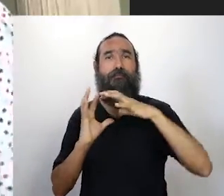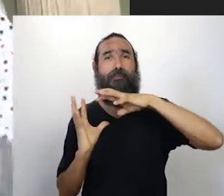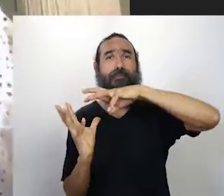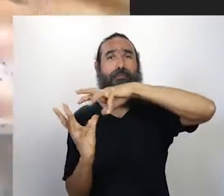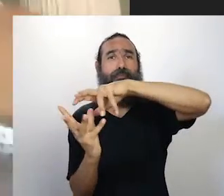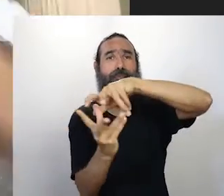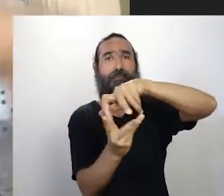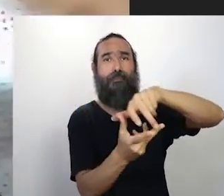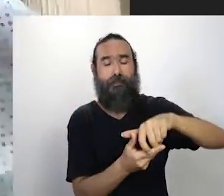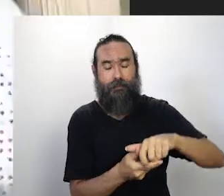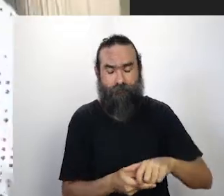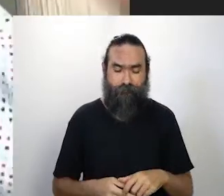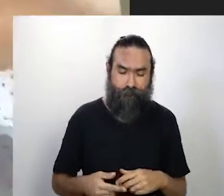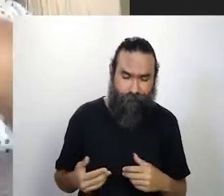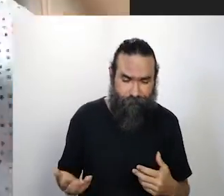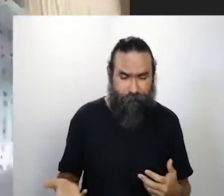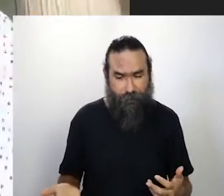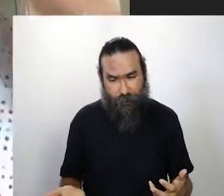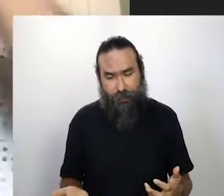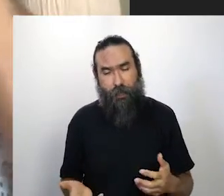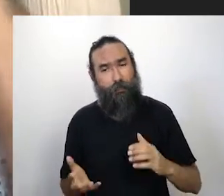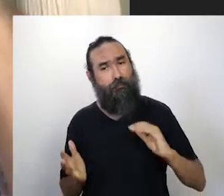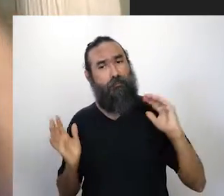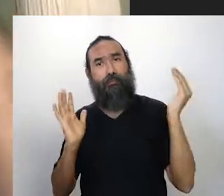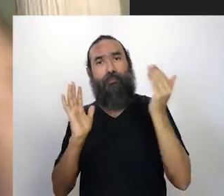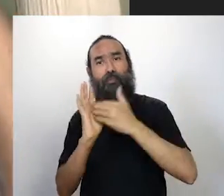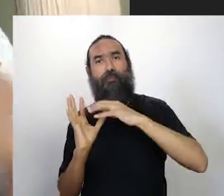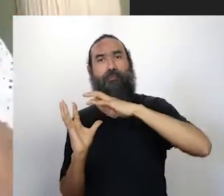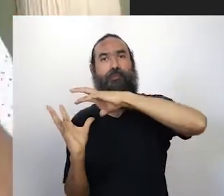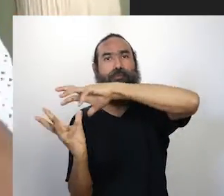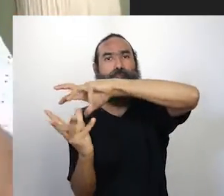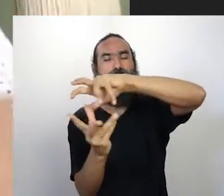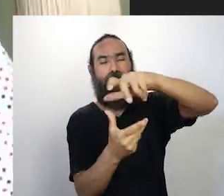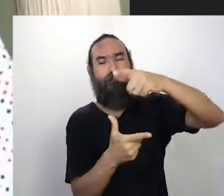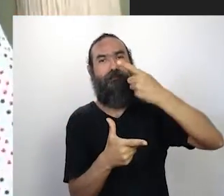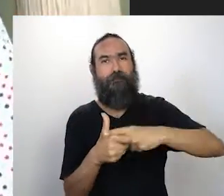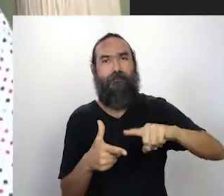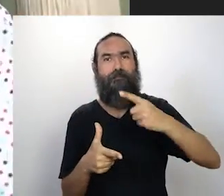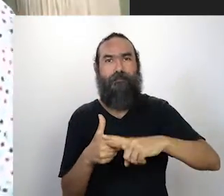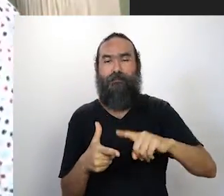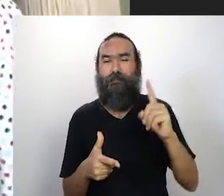padrão aumentando o mundo todo, na realidade, não está sendo fácil.